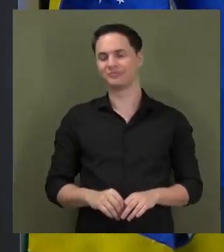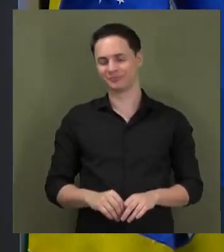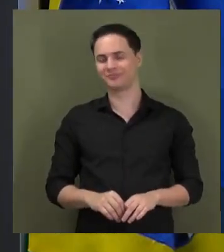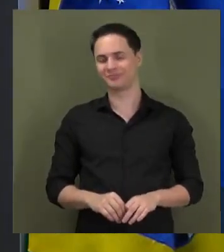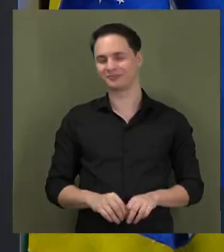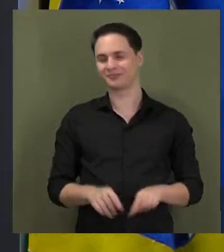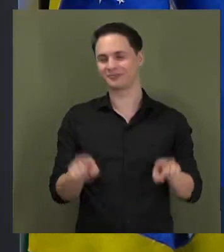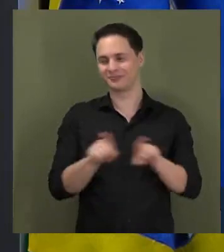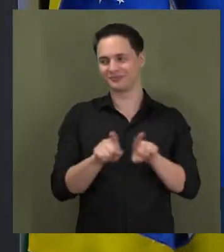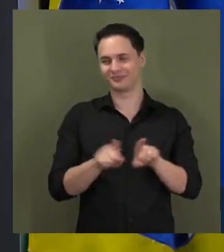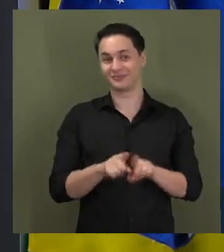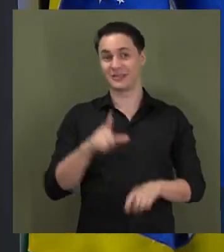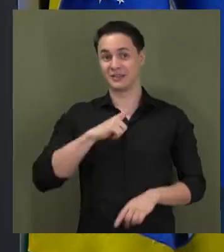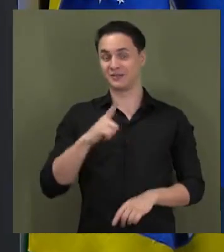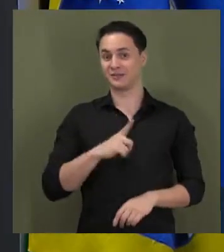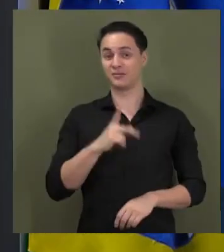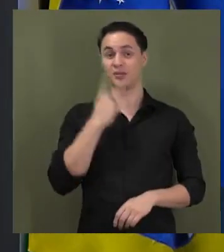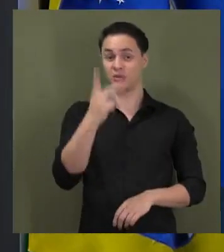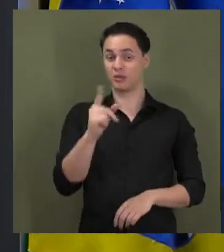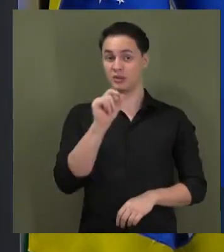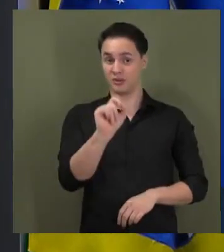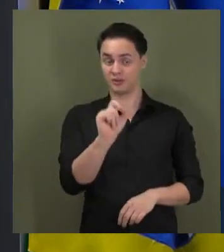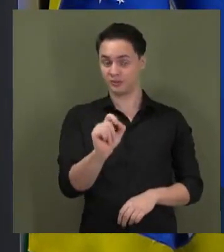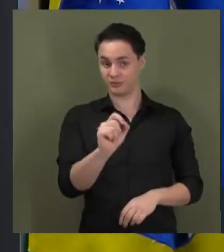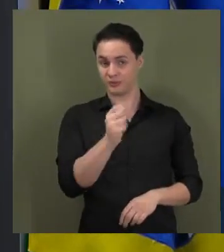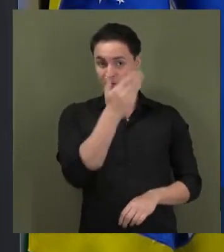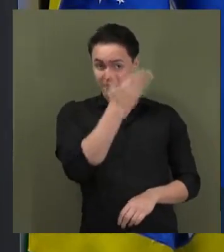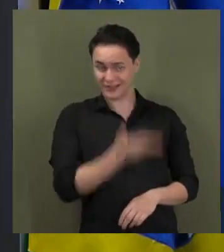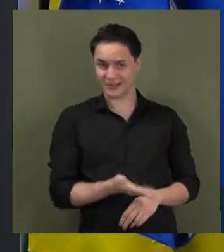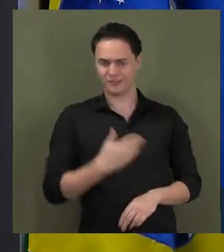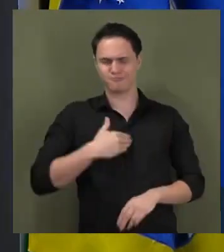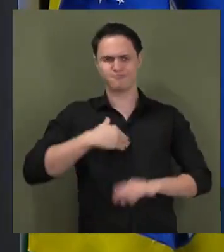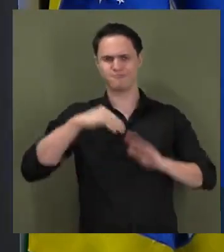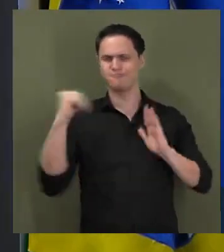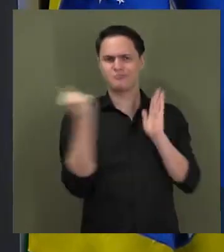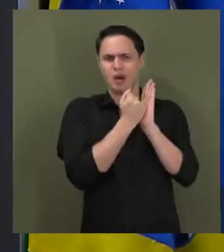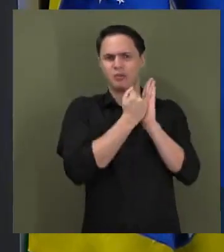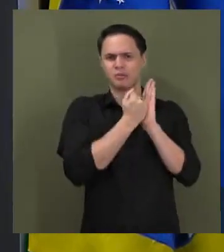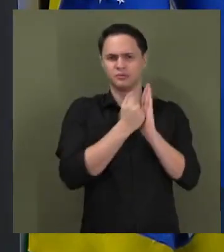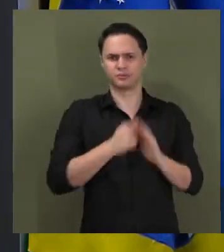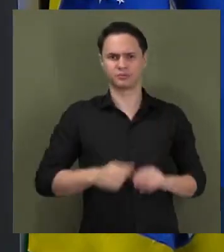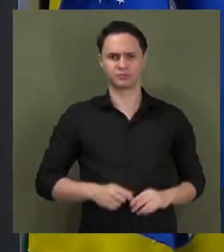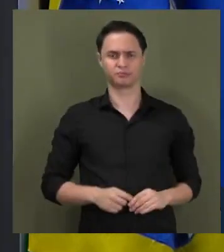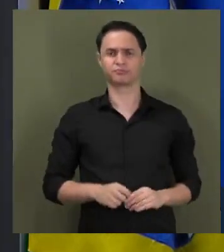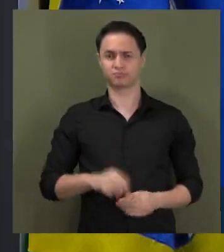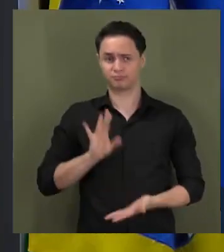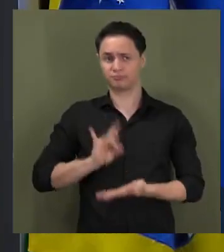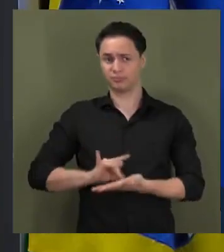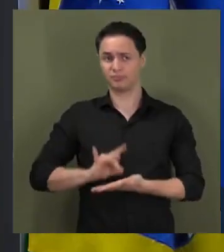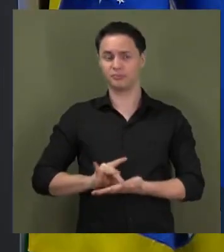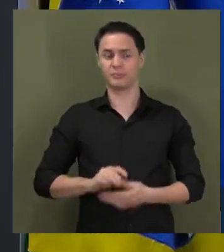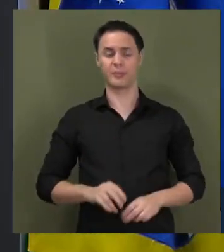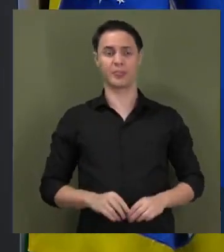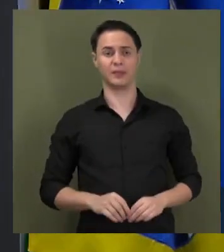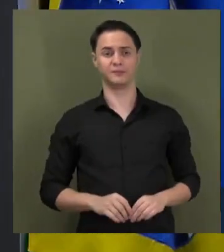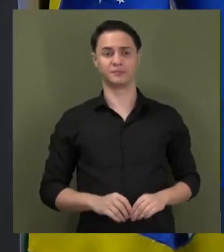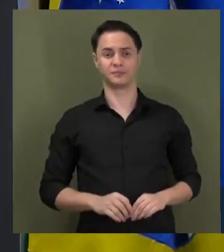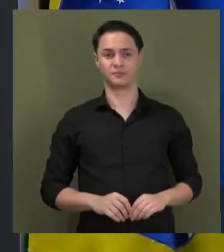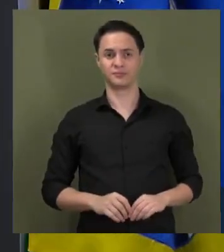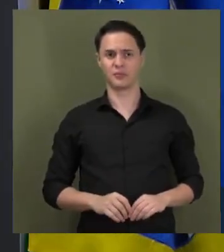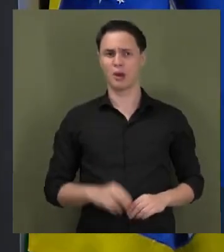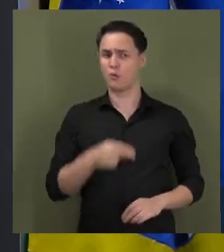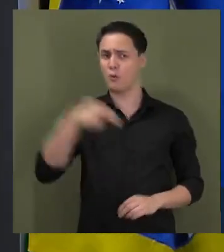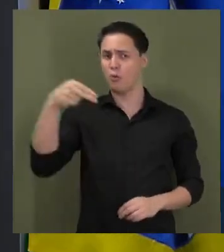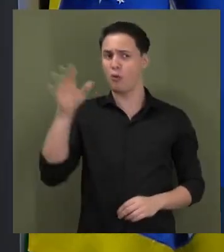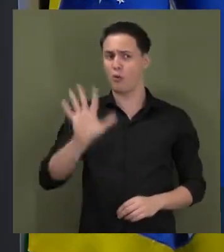respostas. Esse caso é um caso que maculou realmente o Nordeste